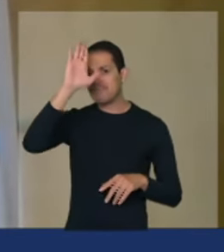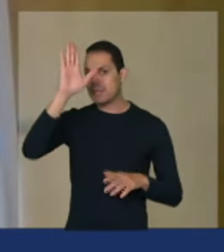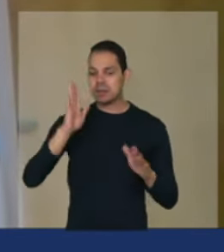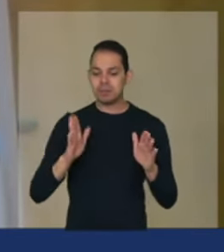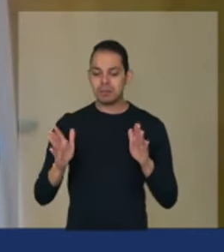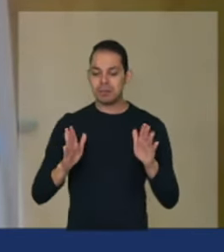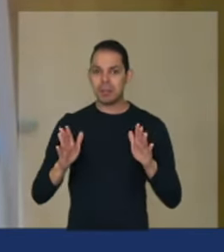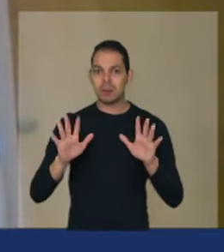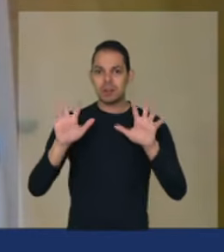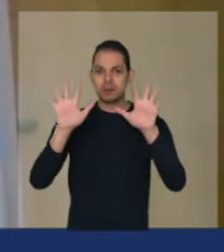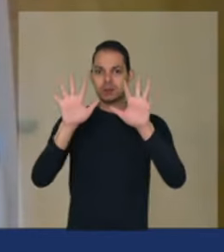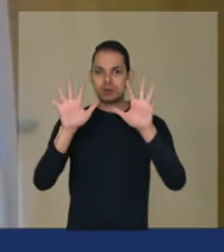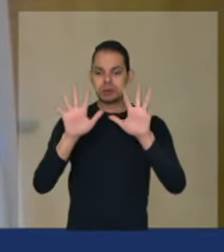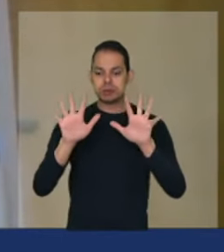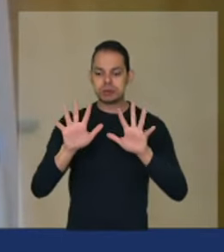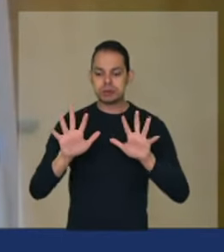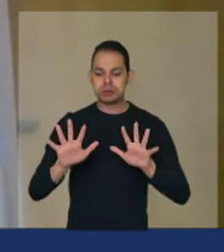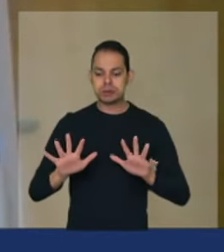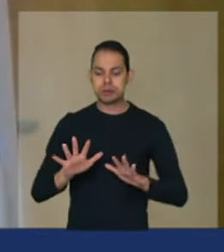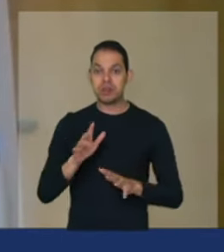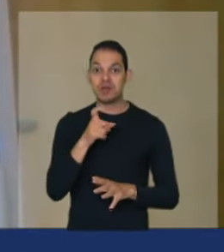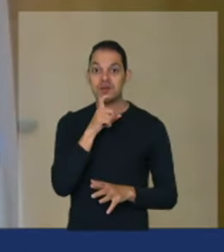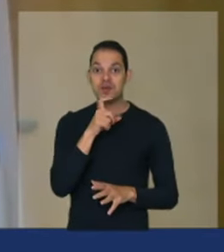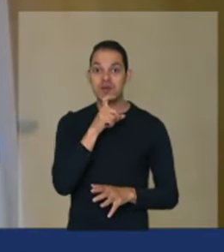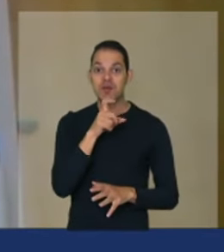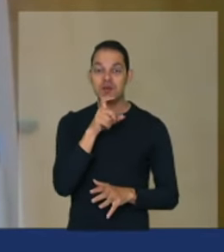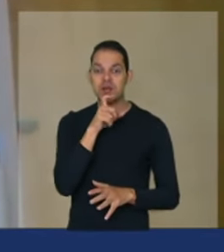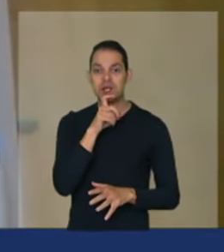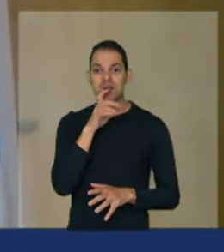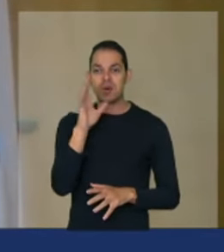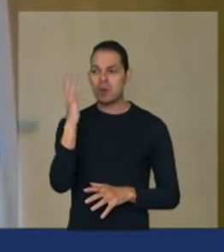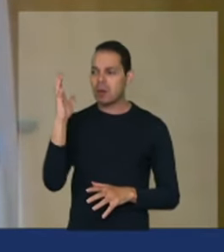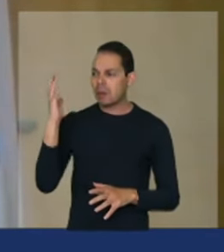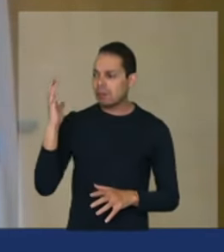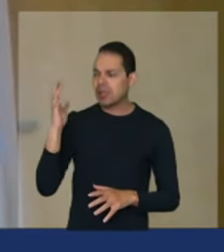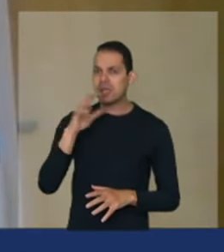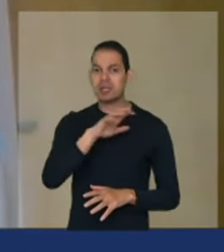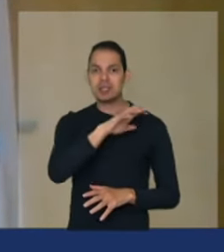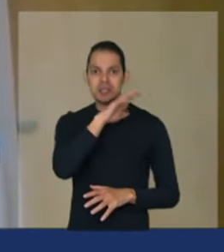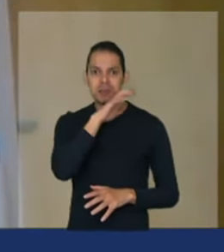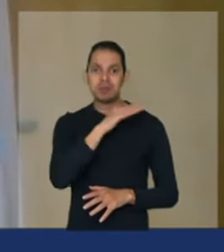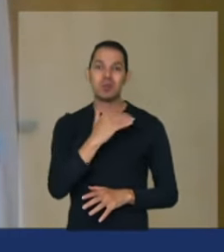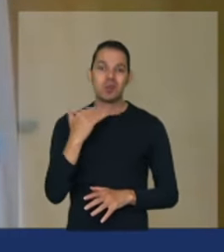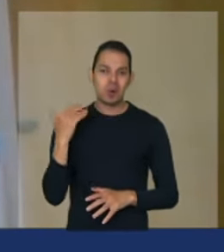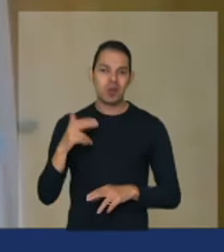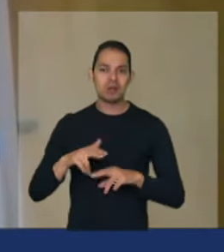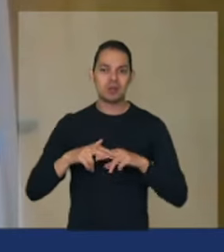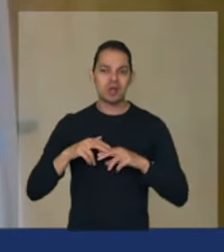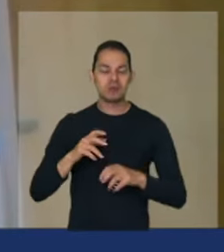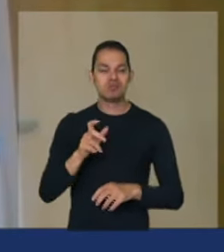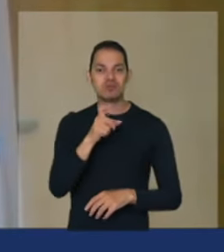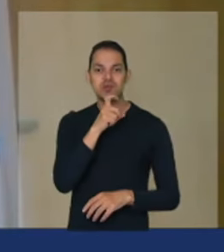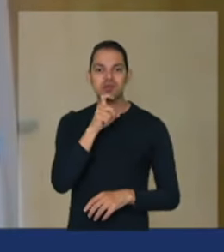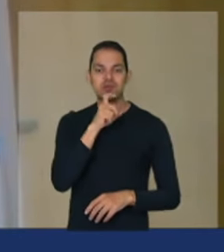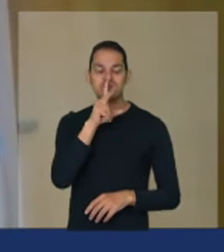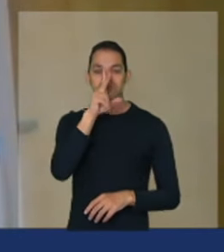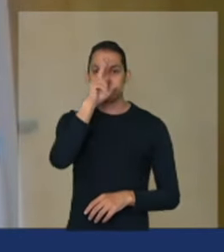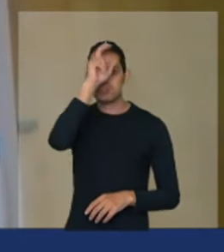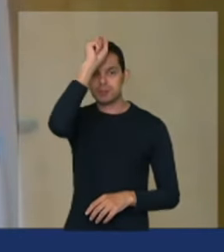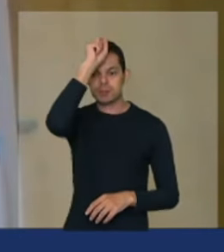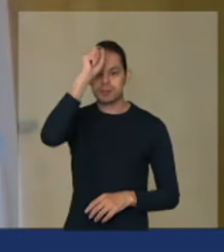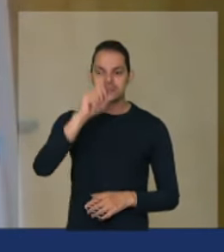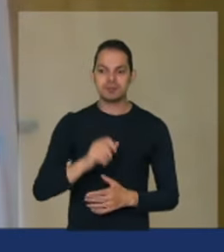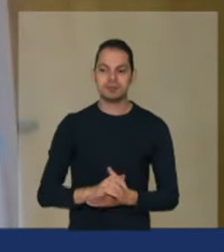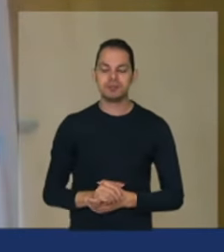não somente a planta como o animal também morre e perde a vida esse drama é um drama que vem por